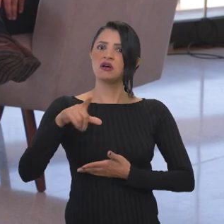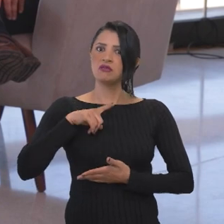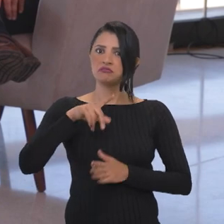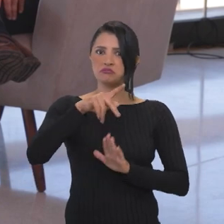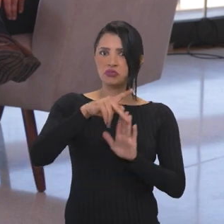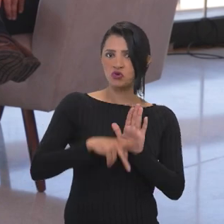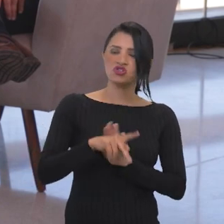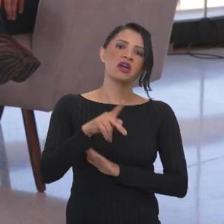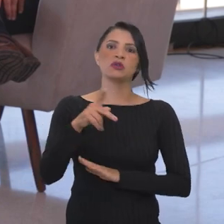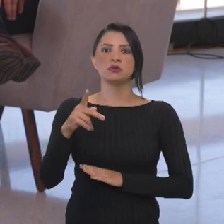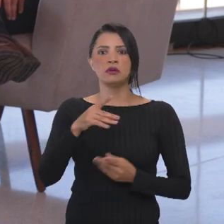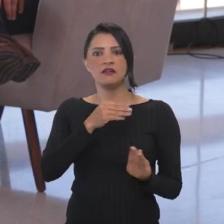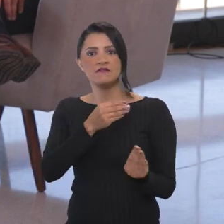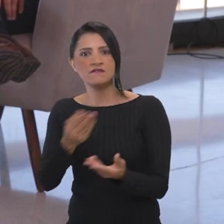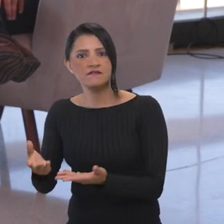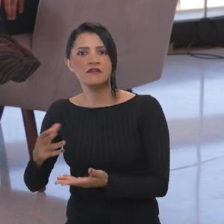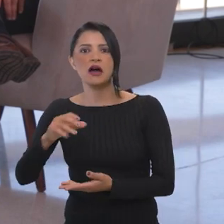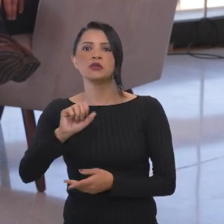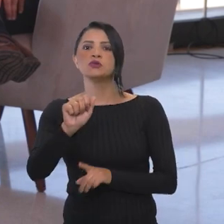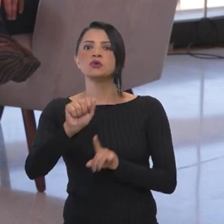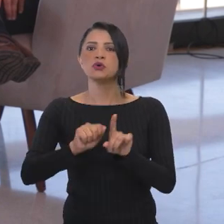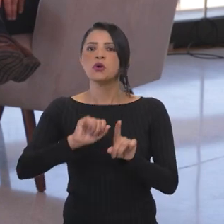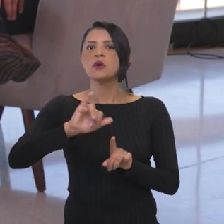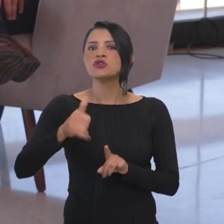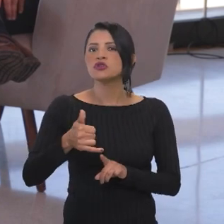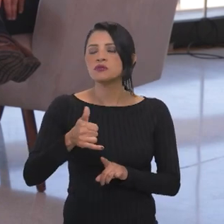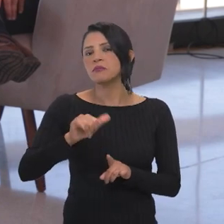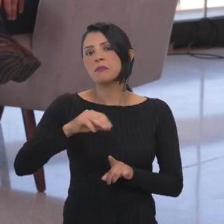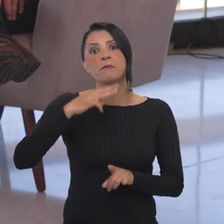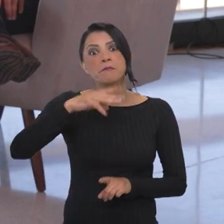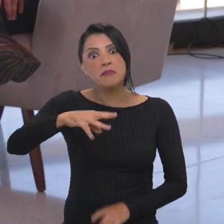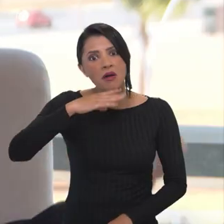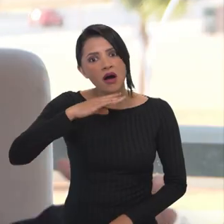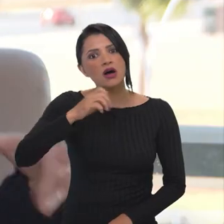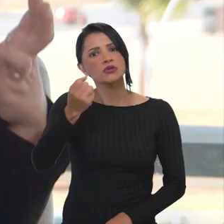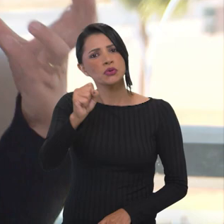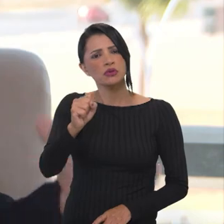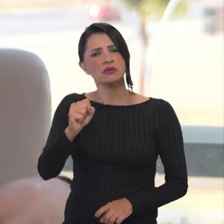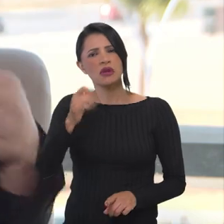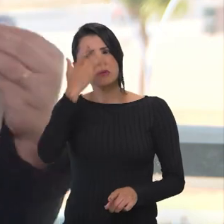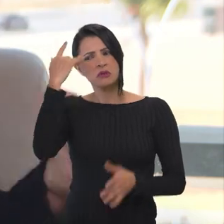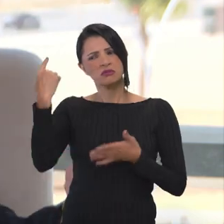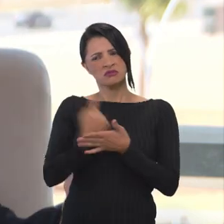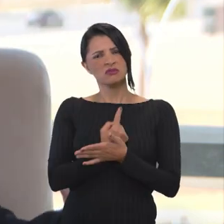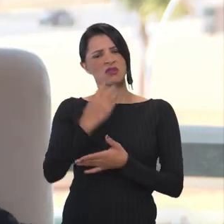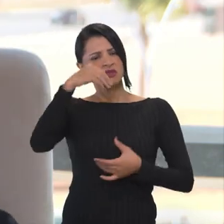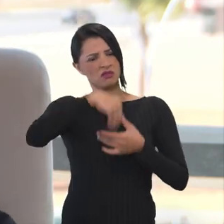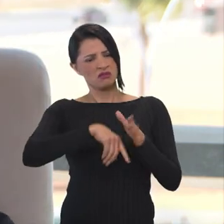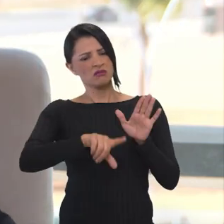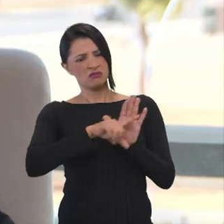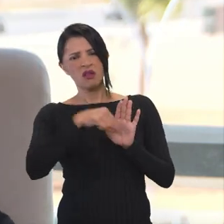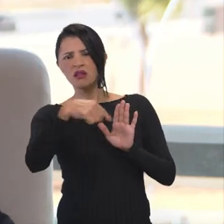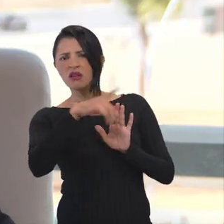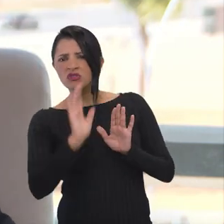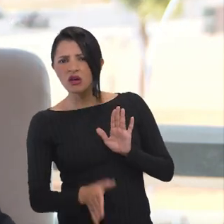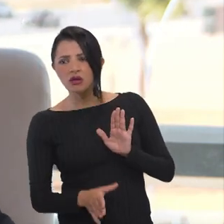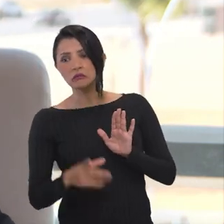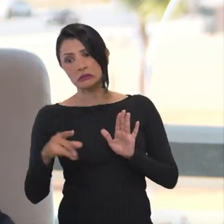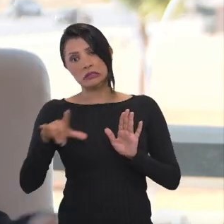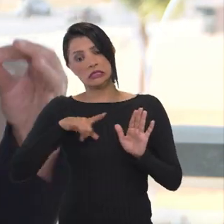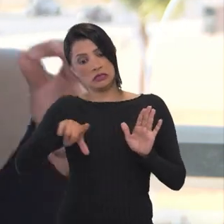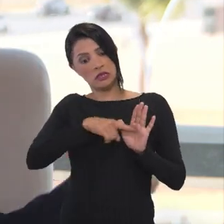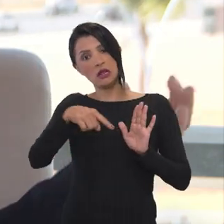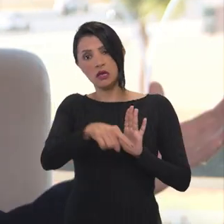questionavam, mas isso não já está na lei? Ele fala, bom, se está na lei, ninguém nunca cumpriu. Então, na verdade, precisava ainda reforçar na lei